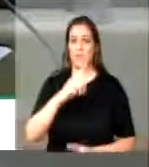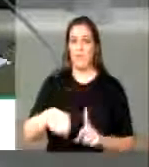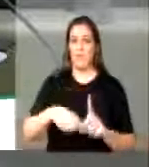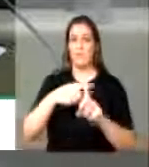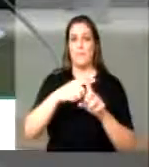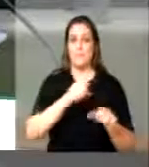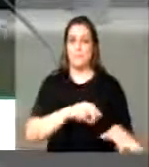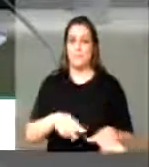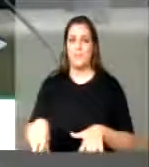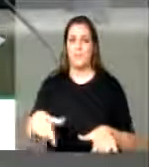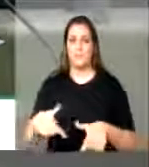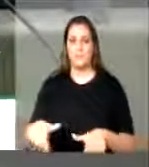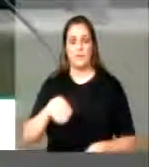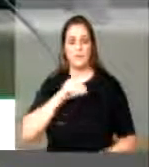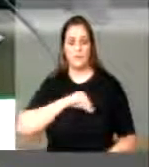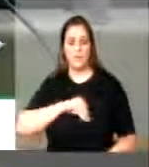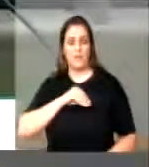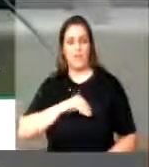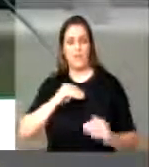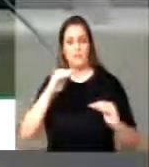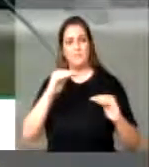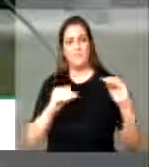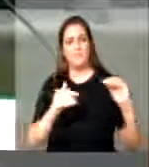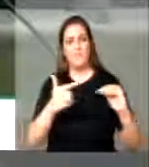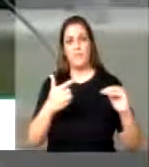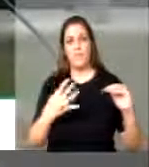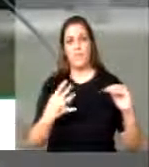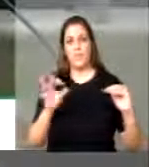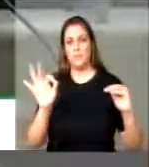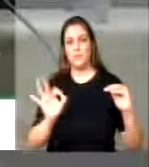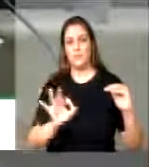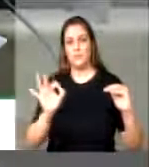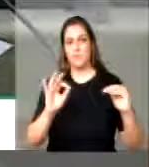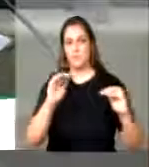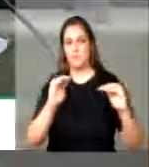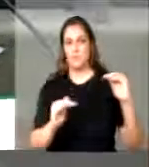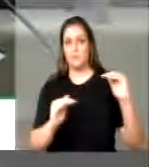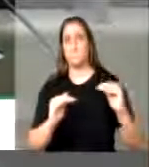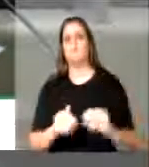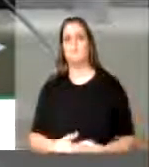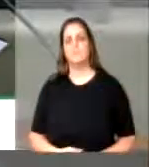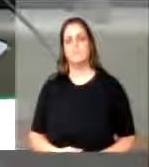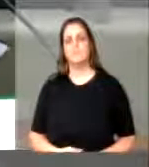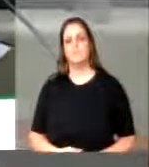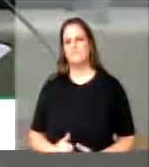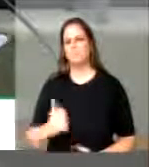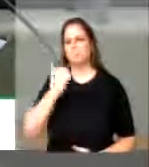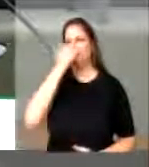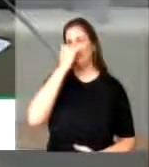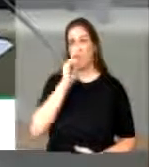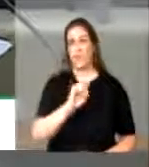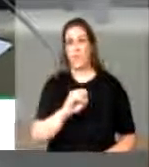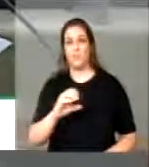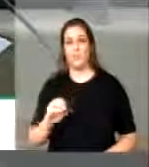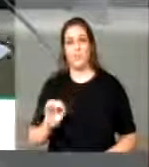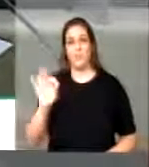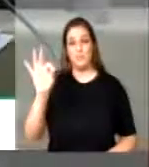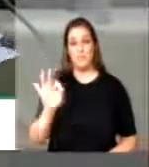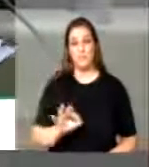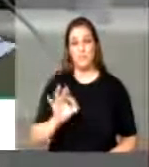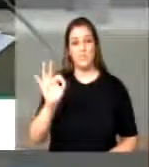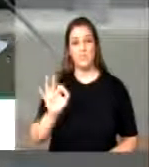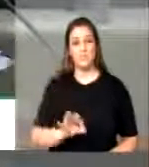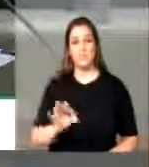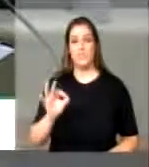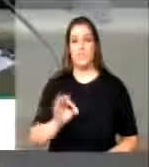semana, recebem 24,7%. Menos, são vítimas de 80% dos acidentes